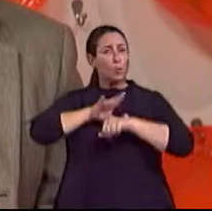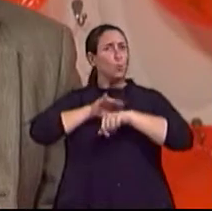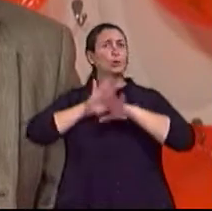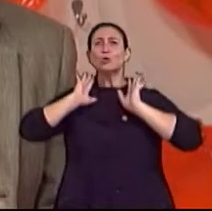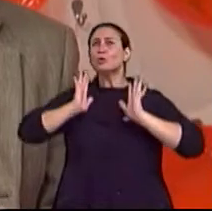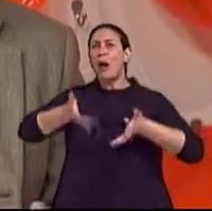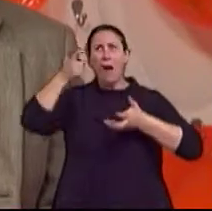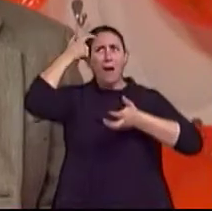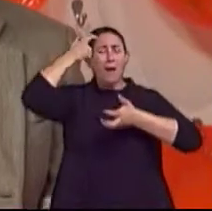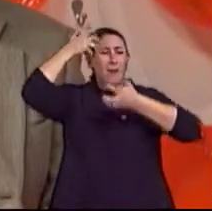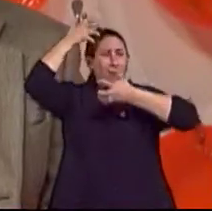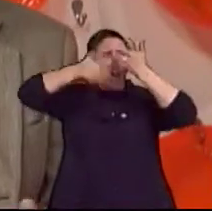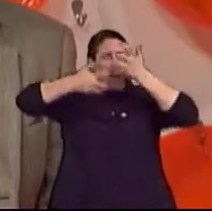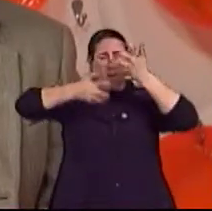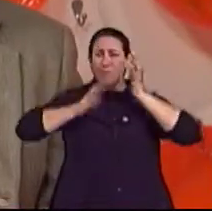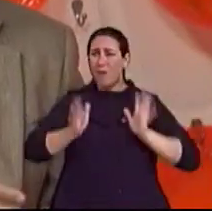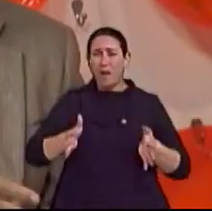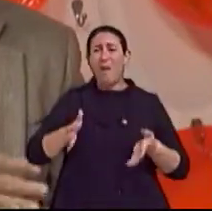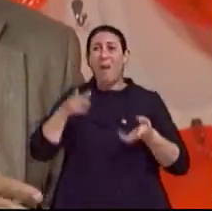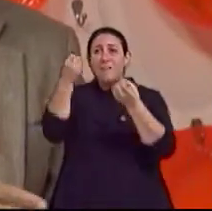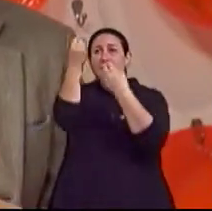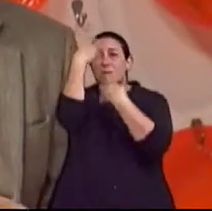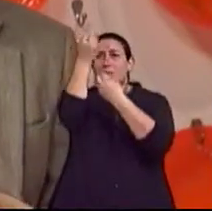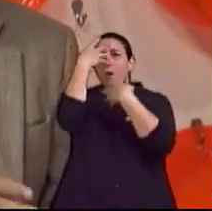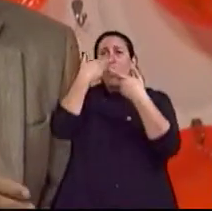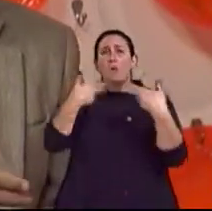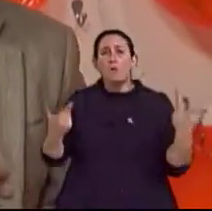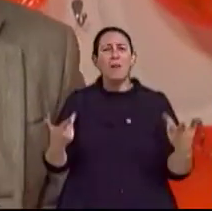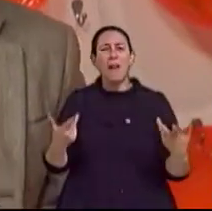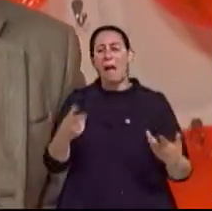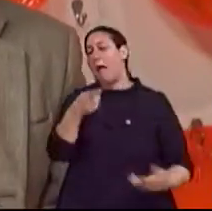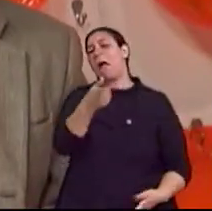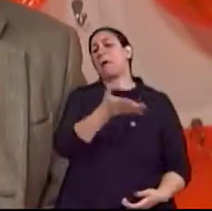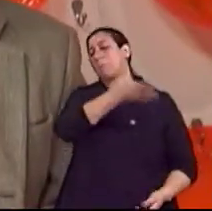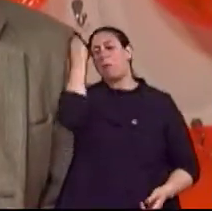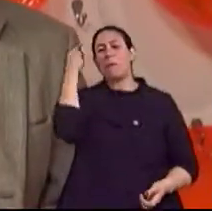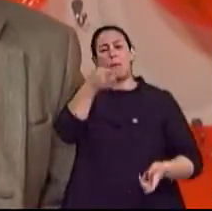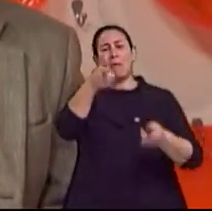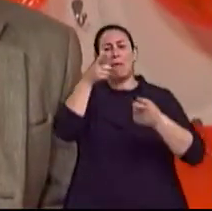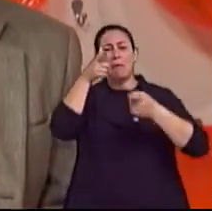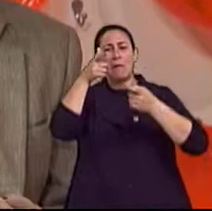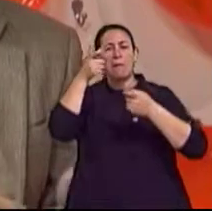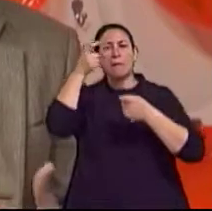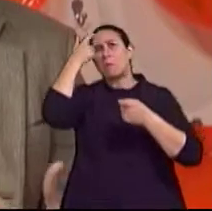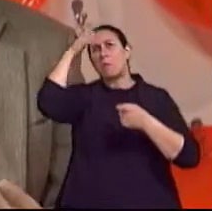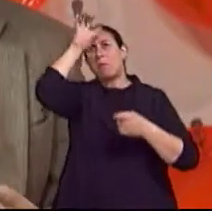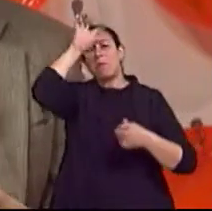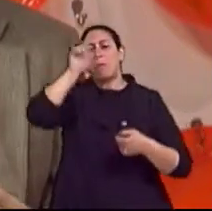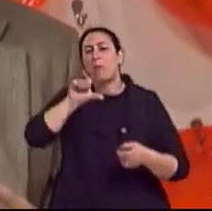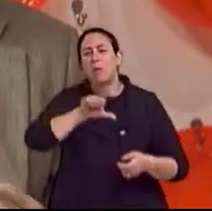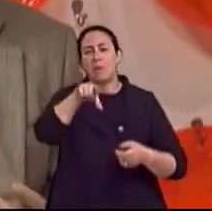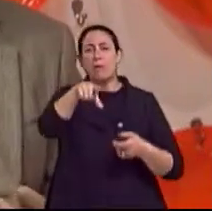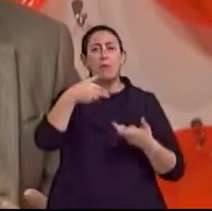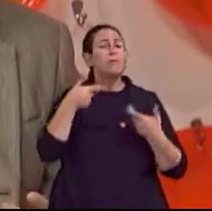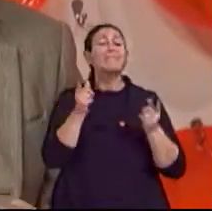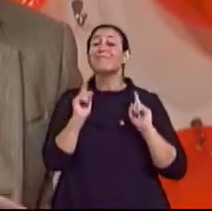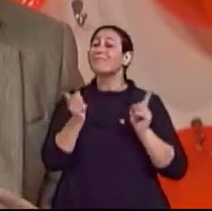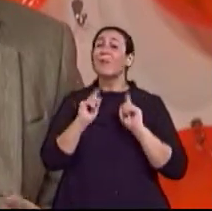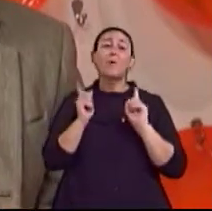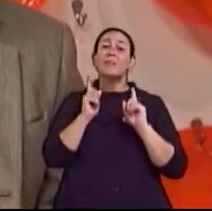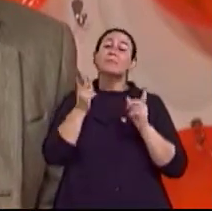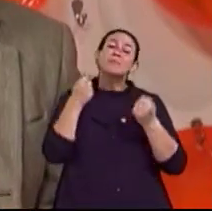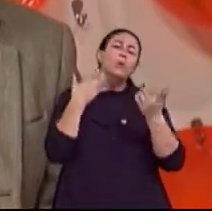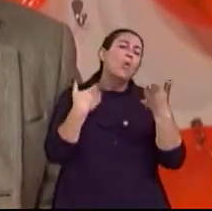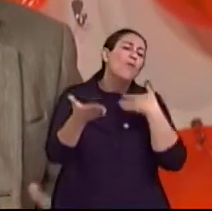adianta ficar insistindo, se a pessoa diz que isso é preto, ficar insistindo que não, que isso é branco. Se muda a conversa, se fala de coisas mais